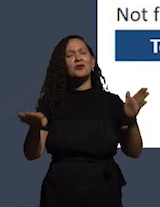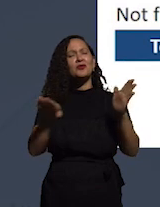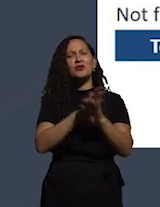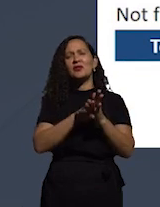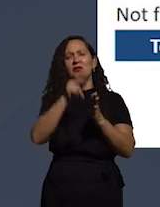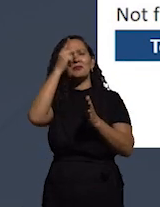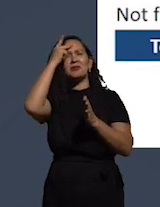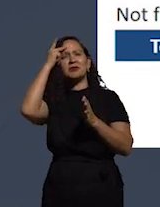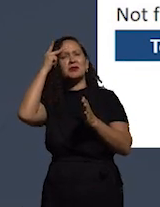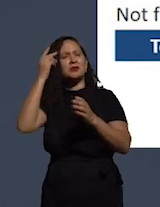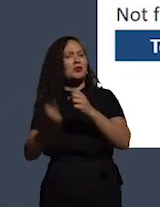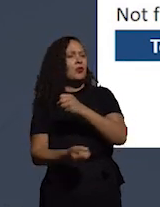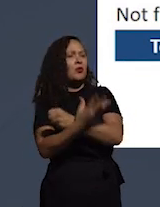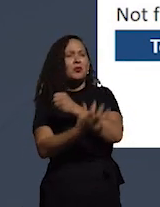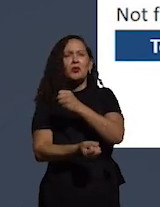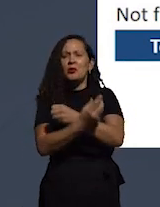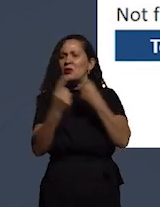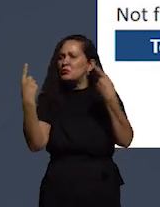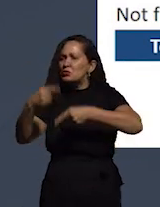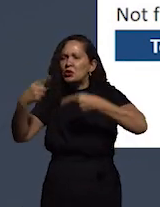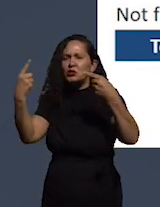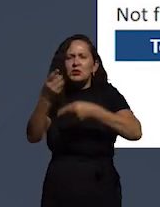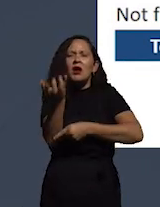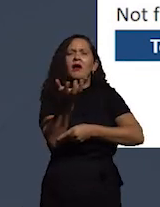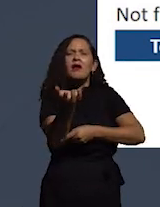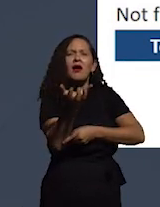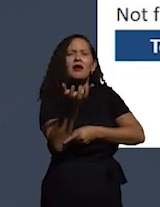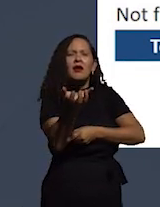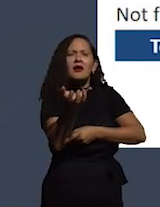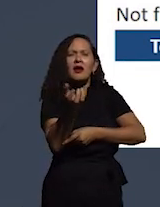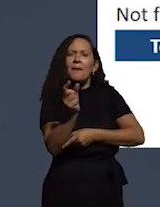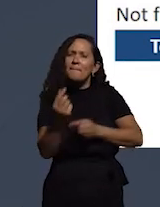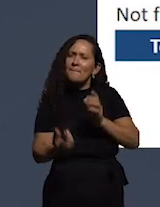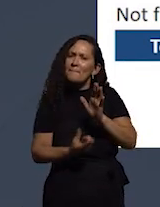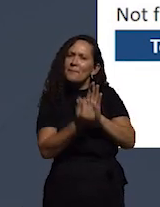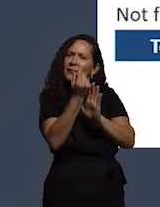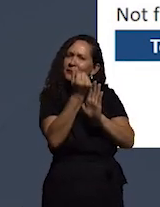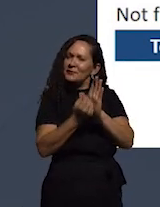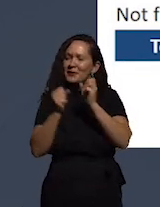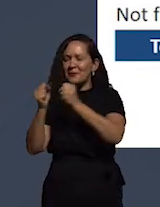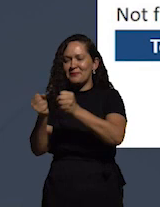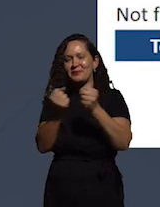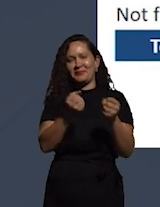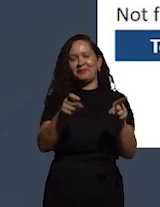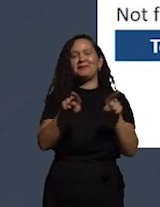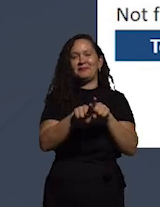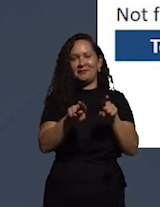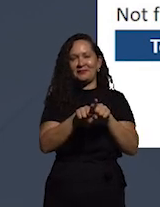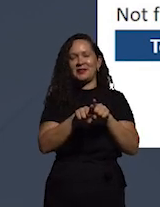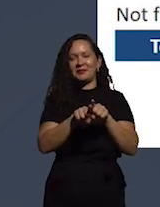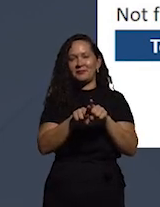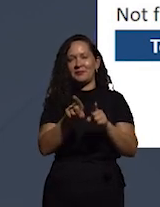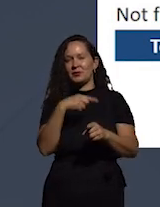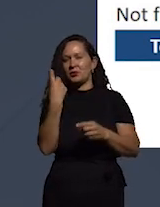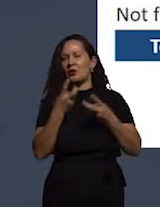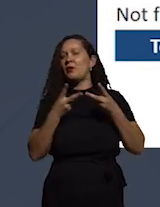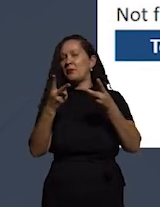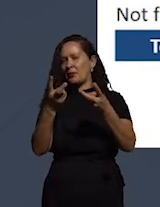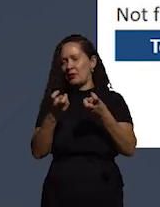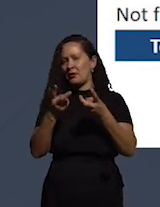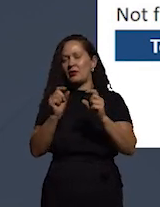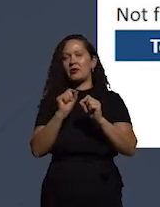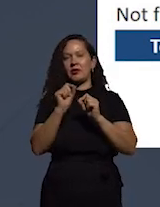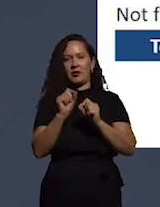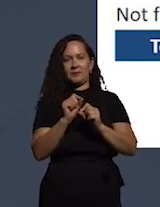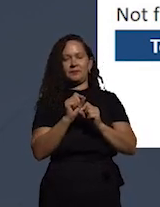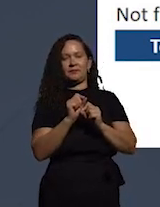pessoas corruptas para competir por essa fatia do poder agora o que nós observamos é